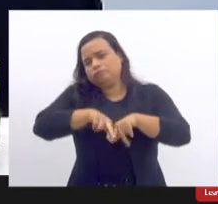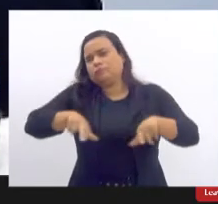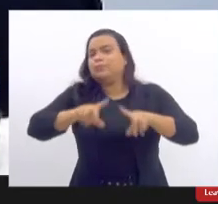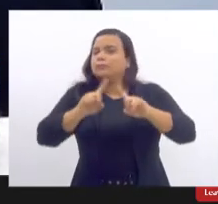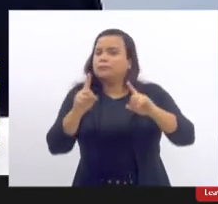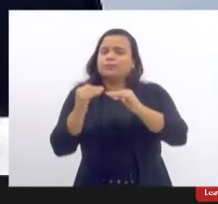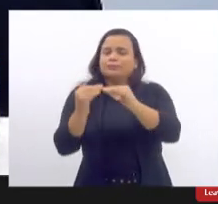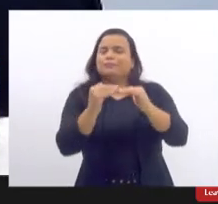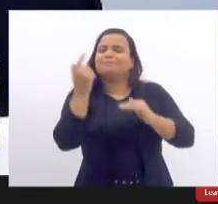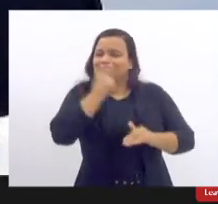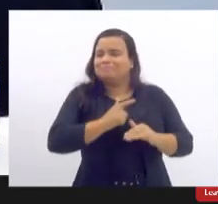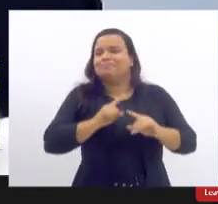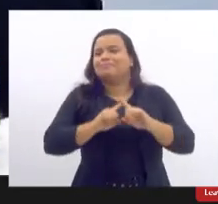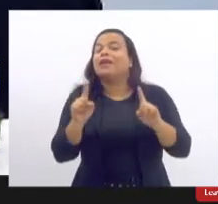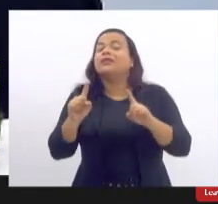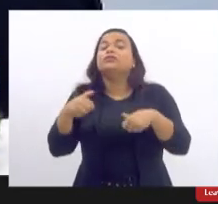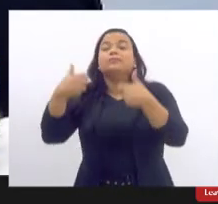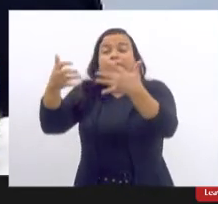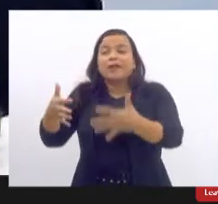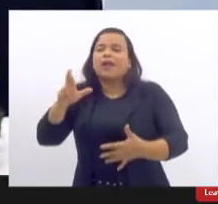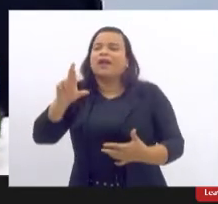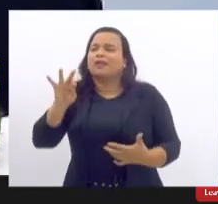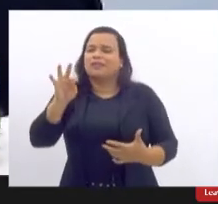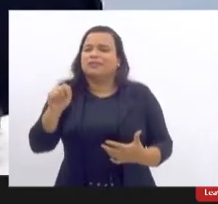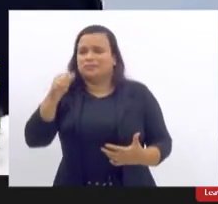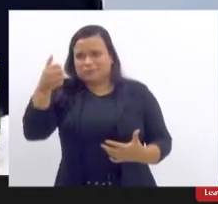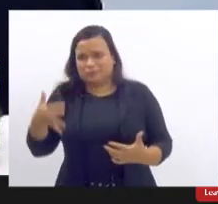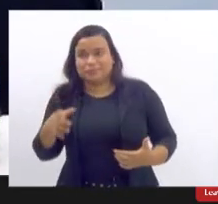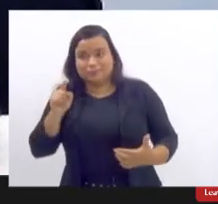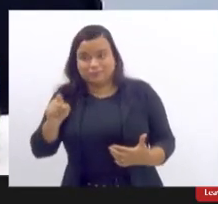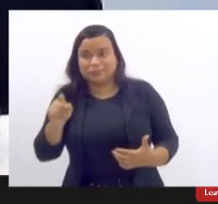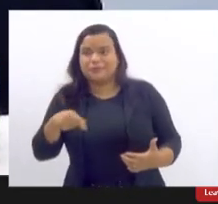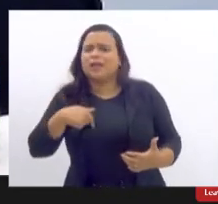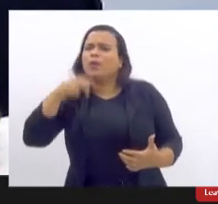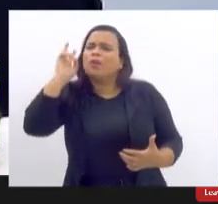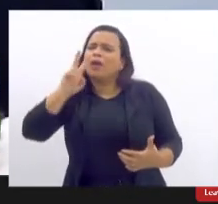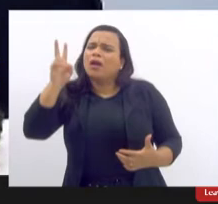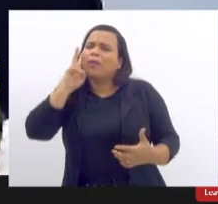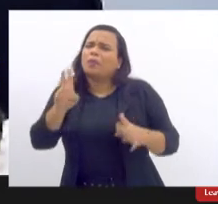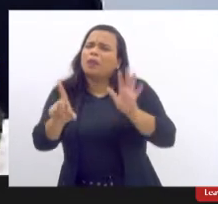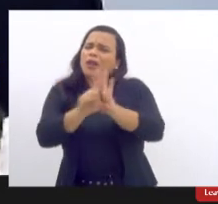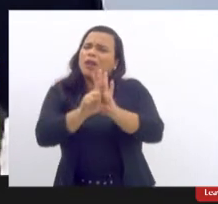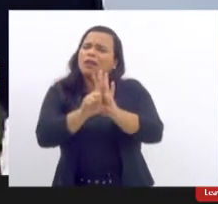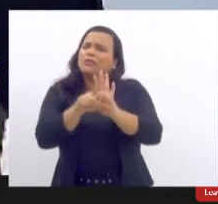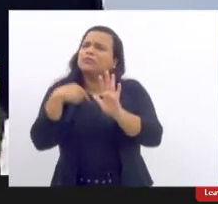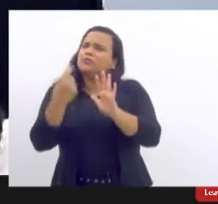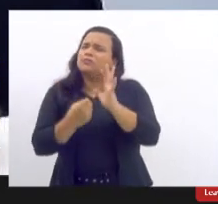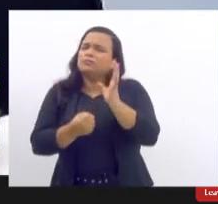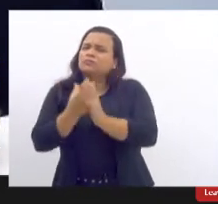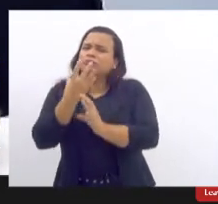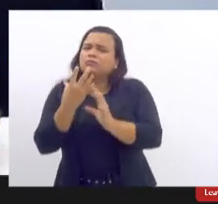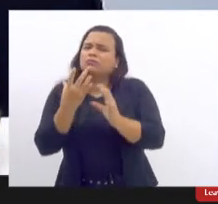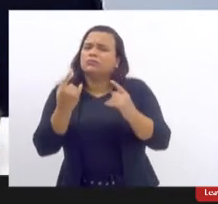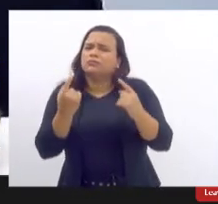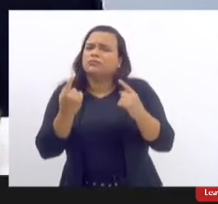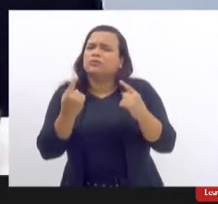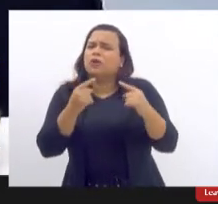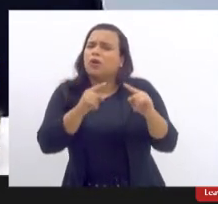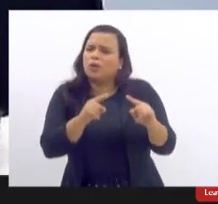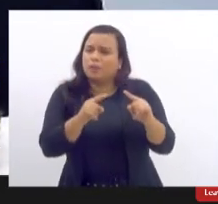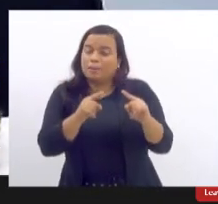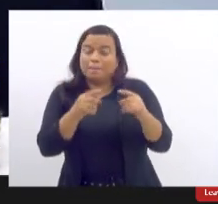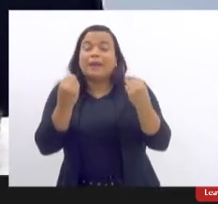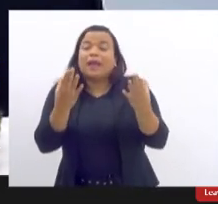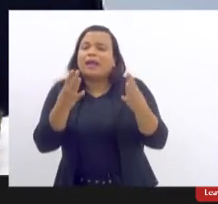termo mas só pra te dizer Rita Soares que a gente tem eu me lembro as leis que a gente fez contra banimento do amianto